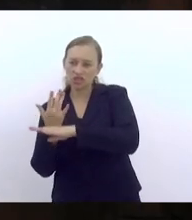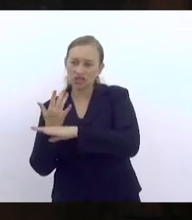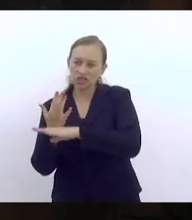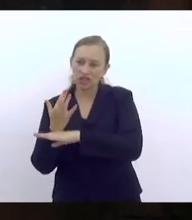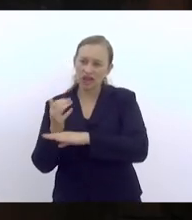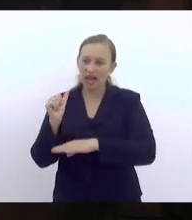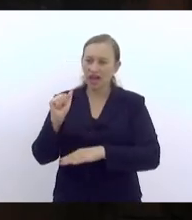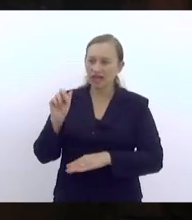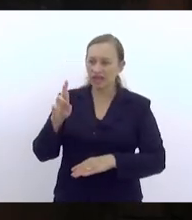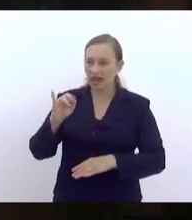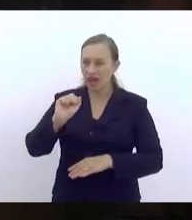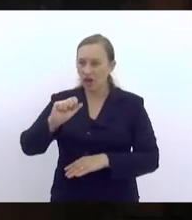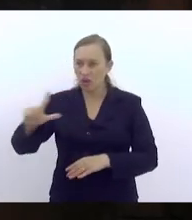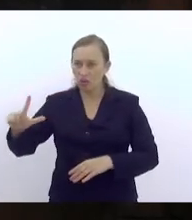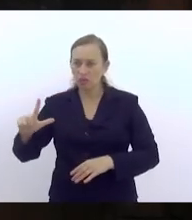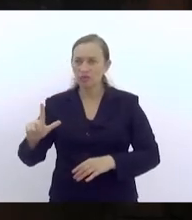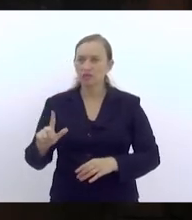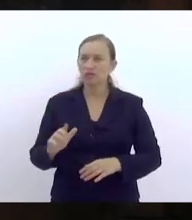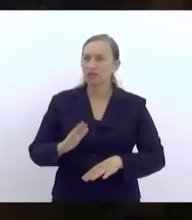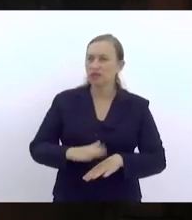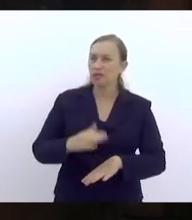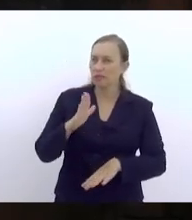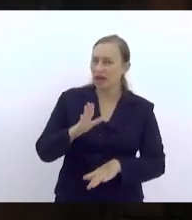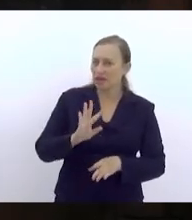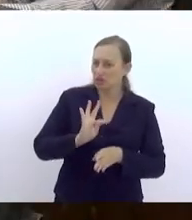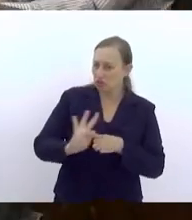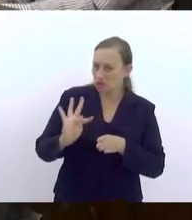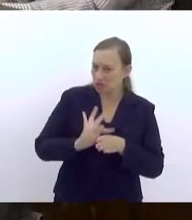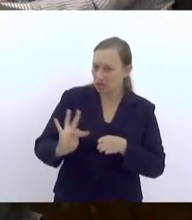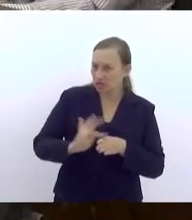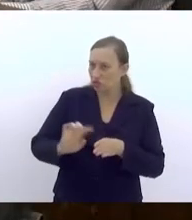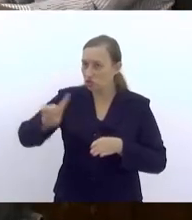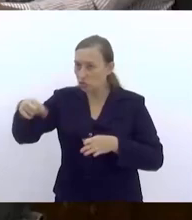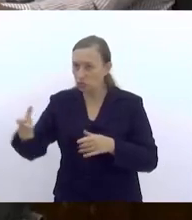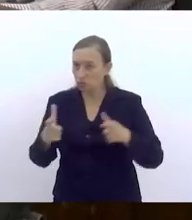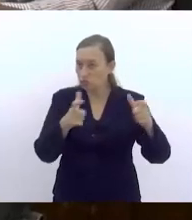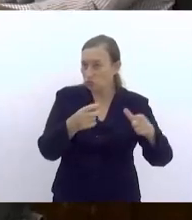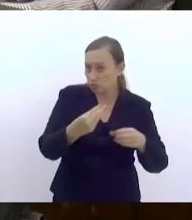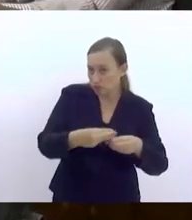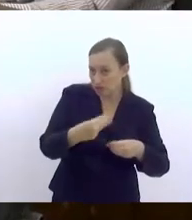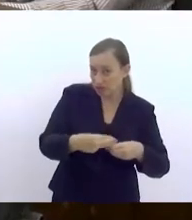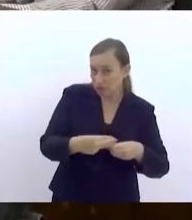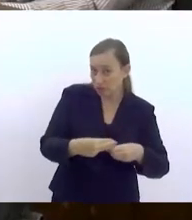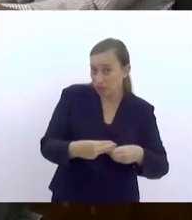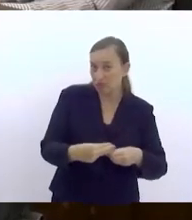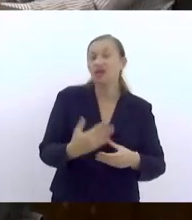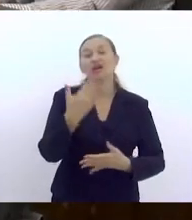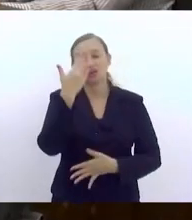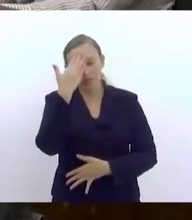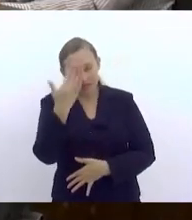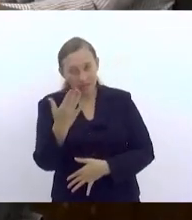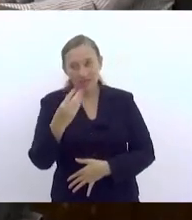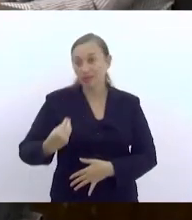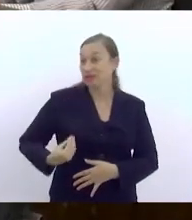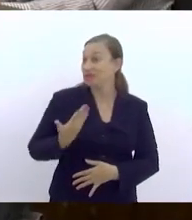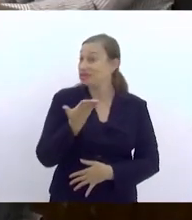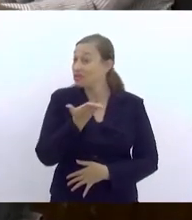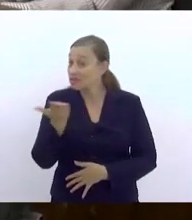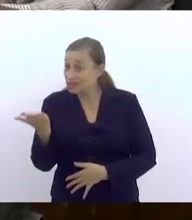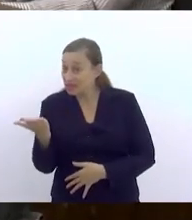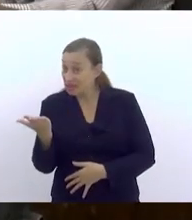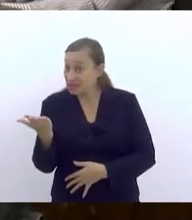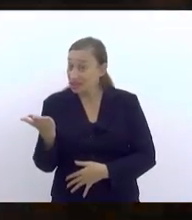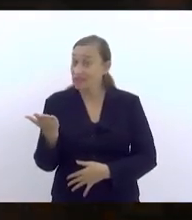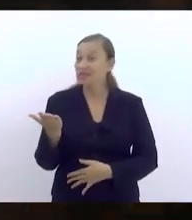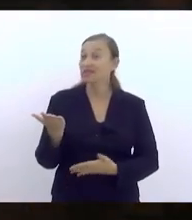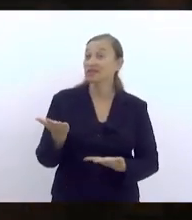Areal. Não sei se tem mais algum conselho de algum outro município. Então, muito obrigado pela presença de vocês, que